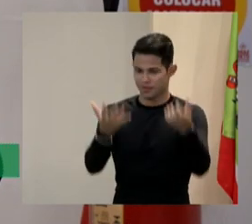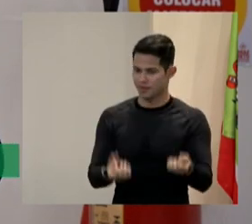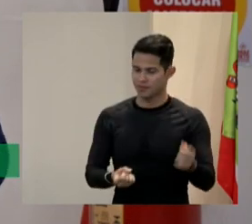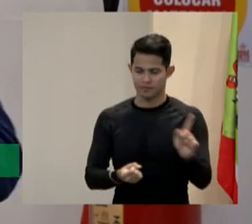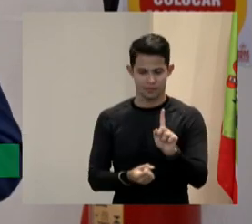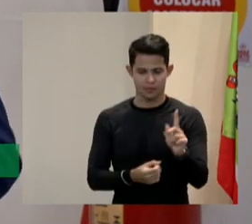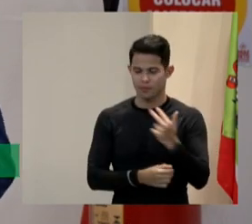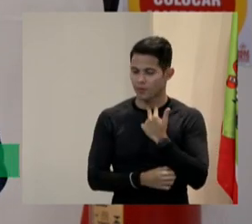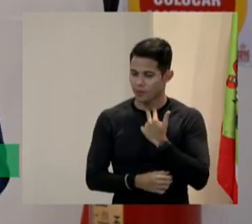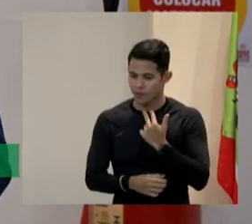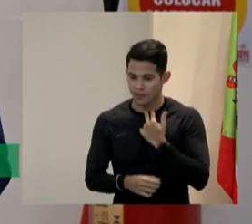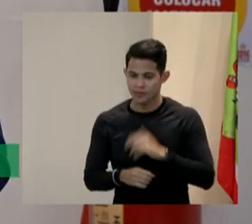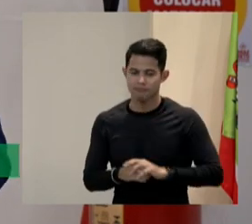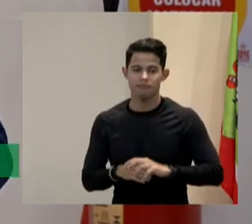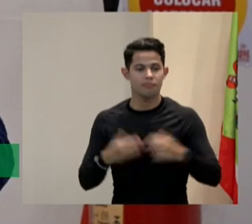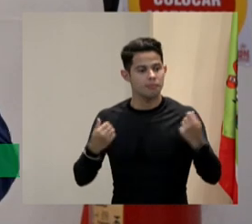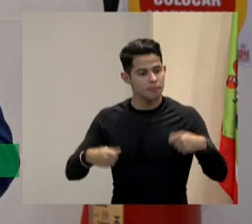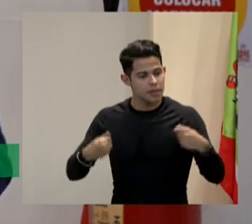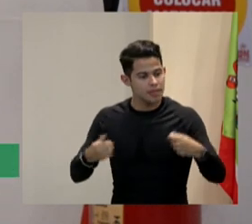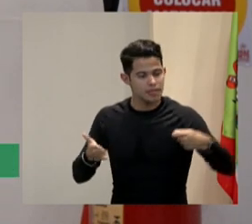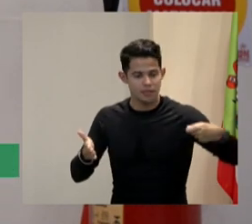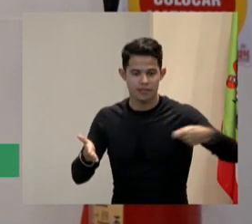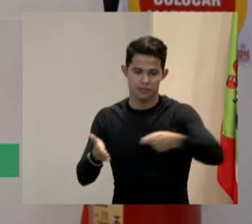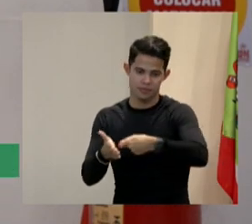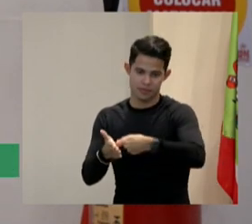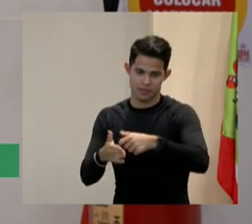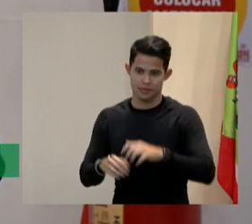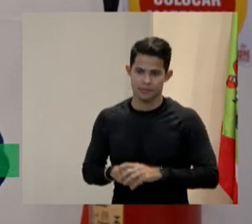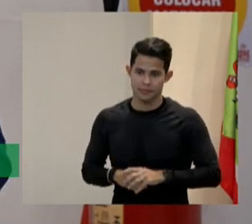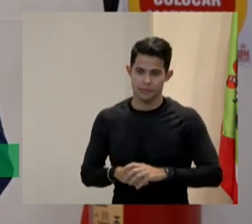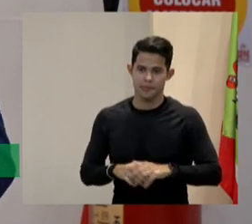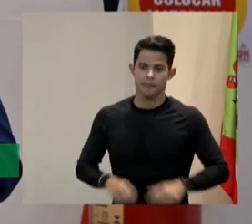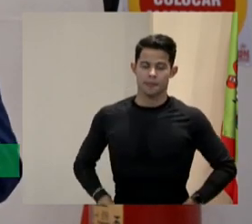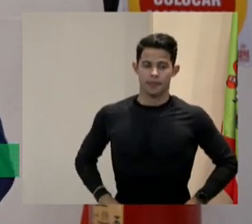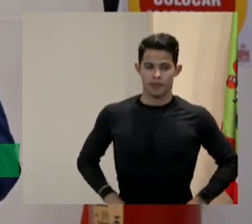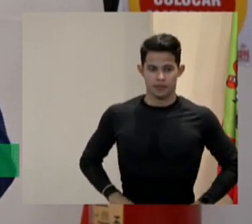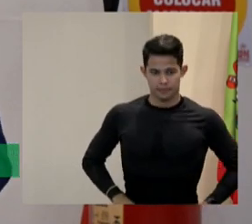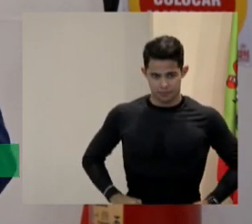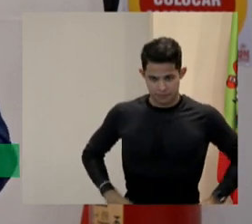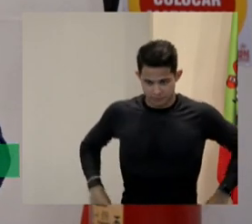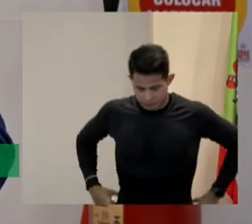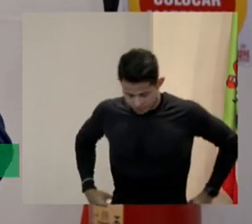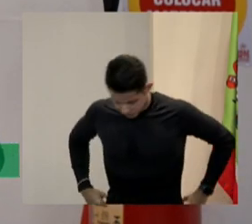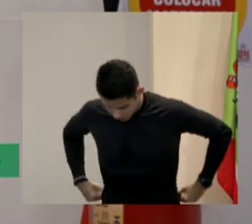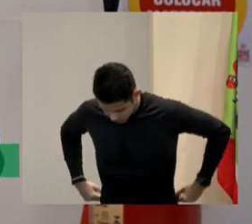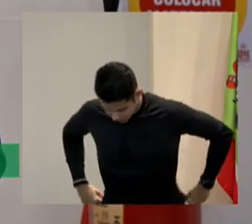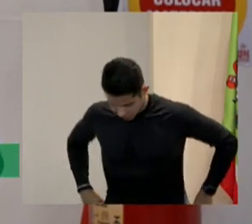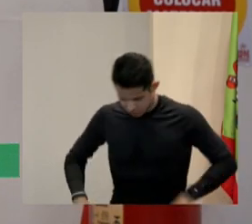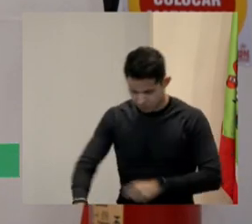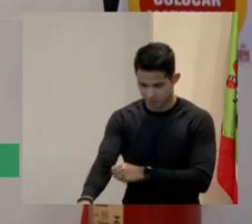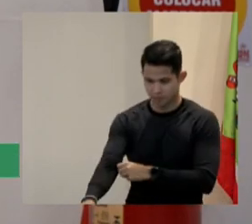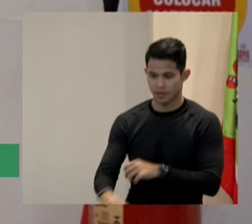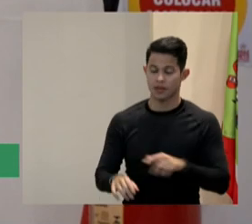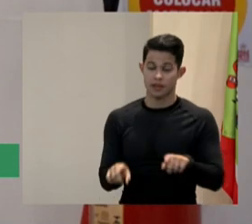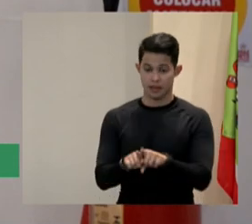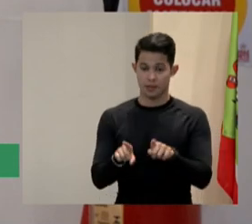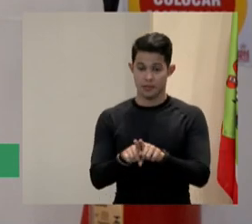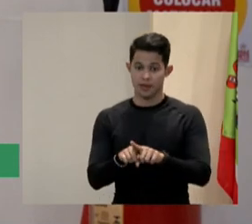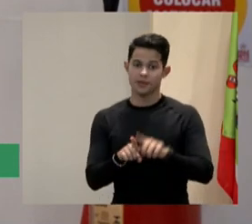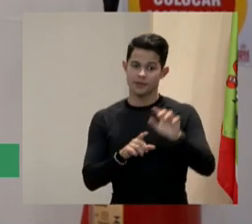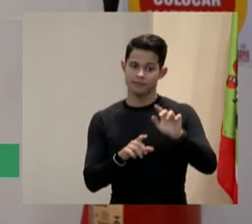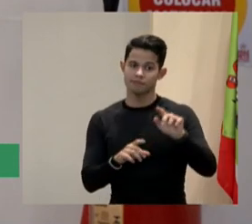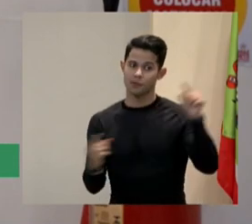apresentando denunciando e é um sonho como tu colocou ali o derrubar barreiras de um dia a gente não precisar mais das ações